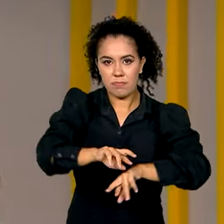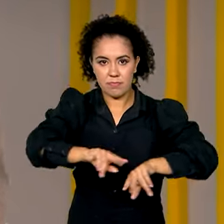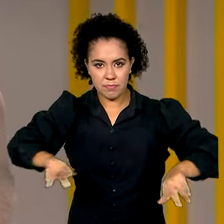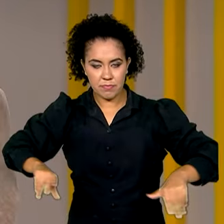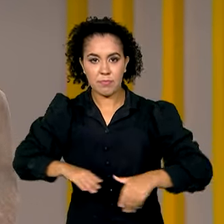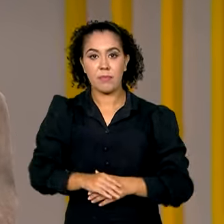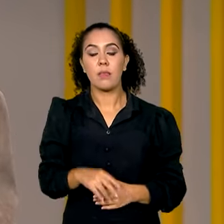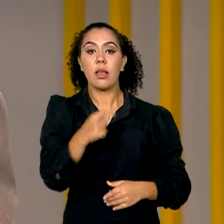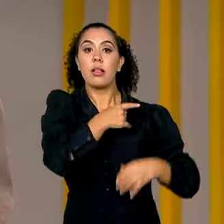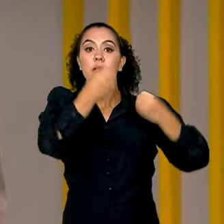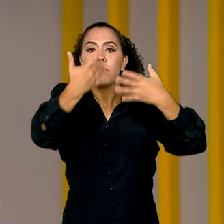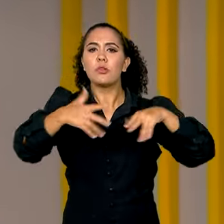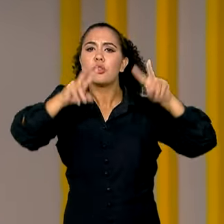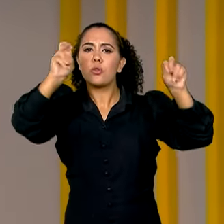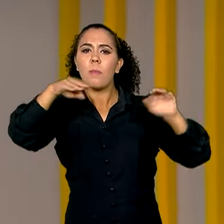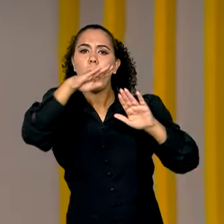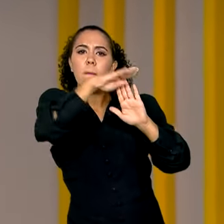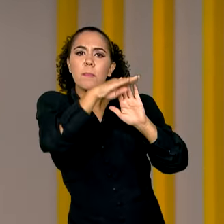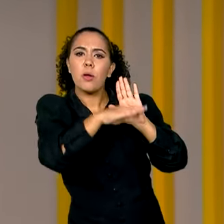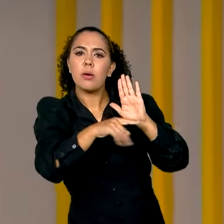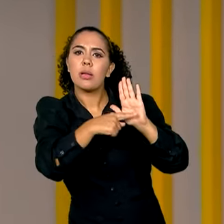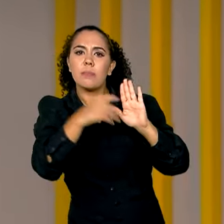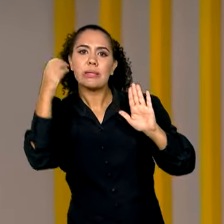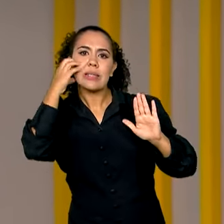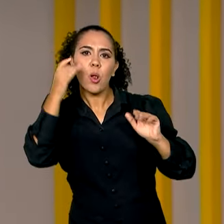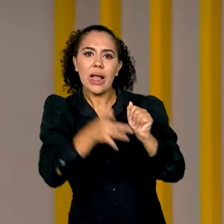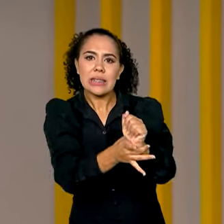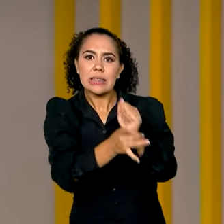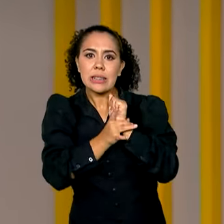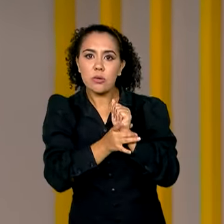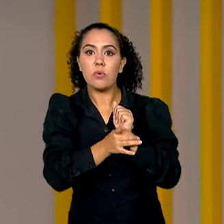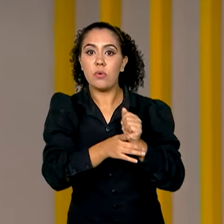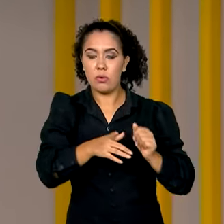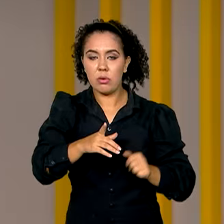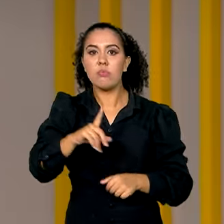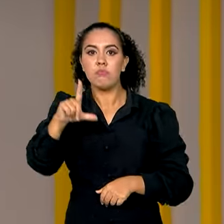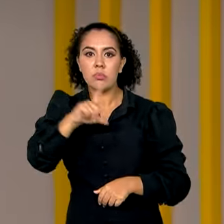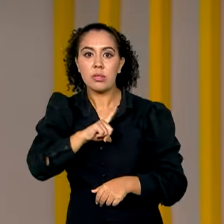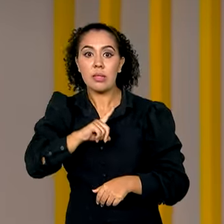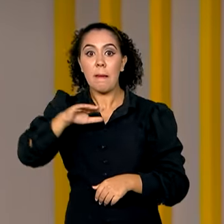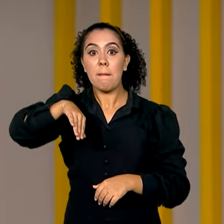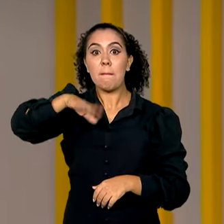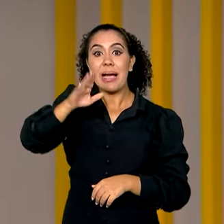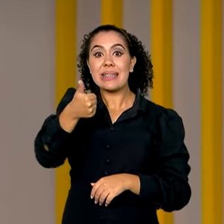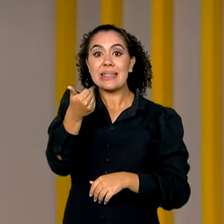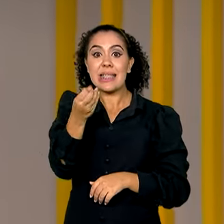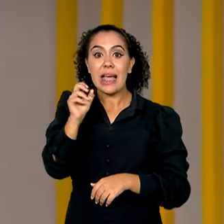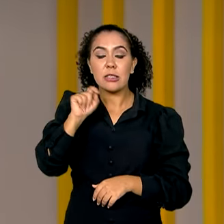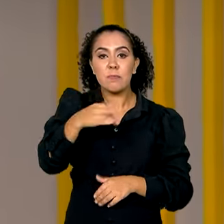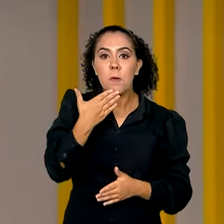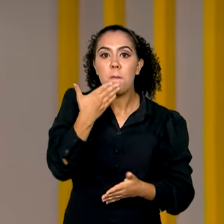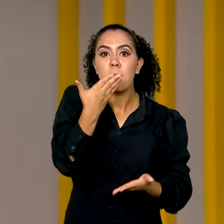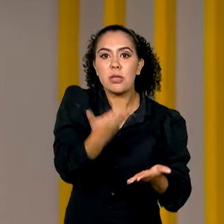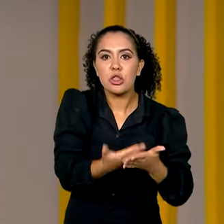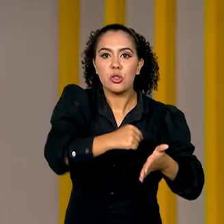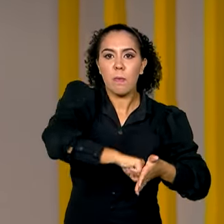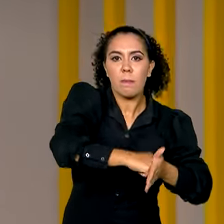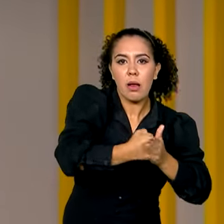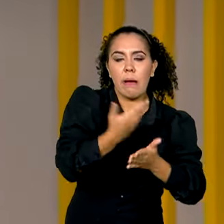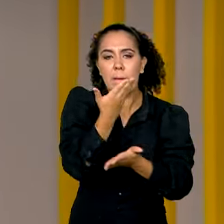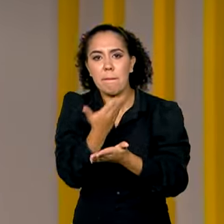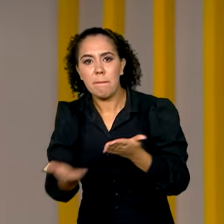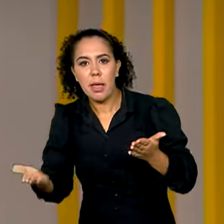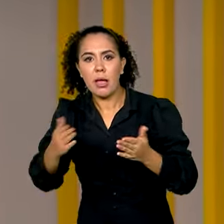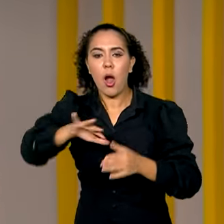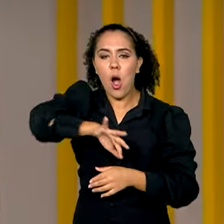O programa Celular Seguro chegou à marca de 10 mil solicitações de bloqueios referentes a perda, roubo